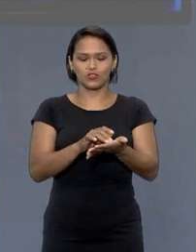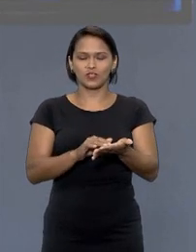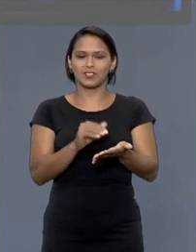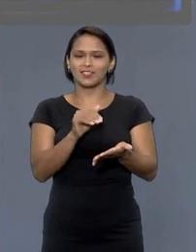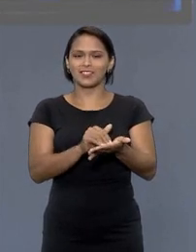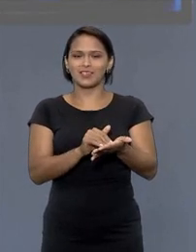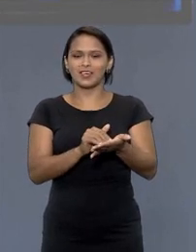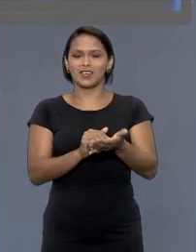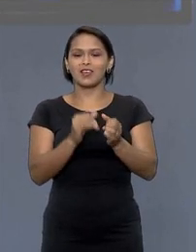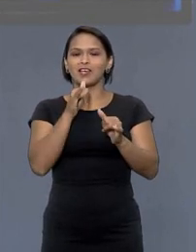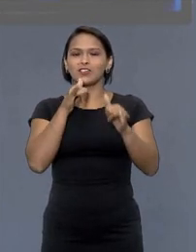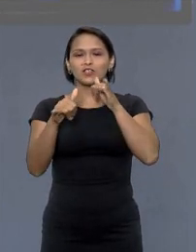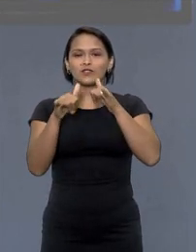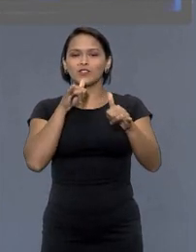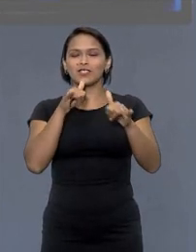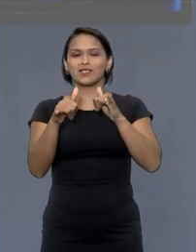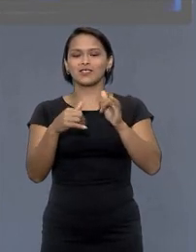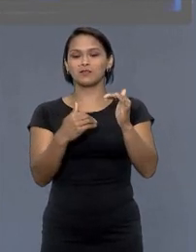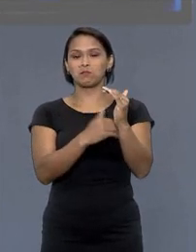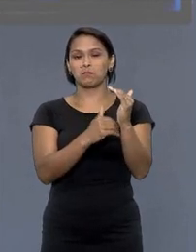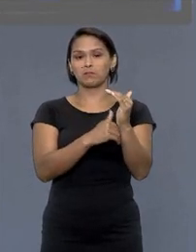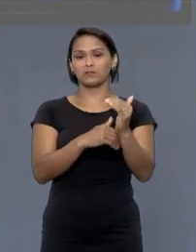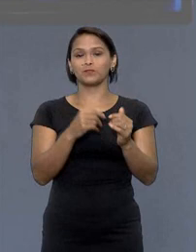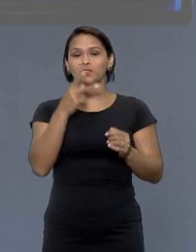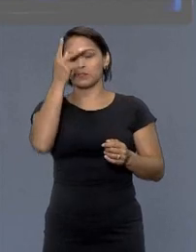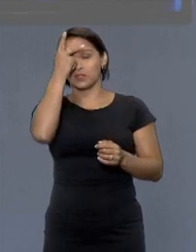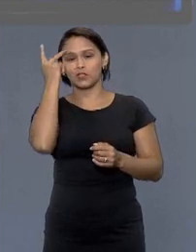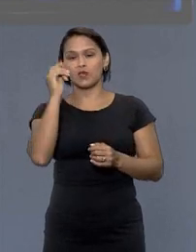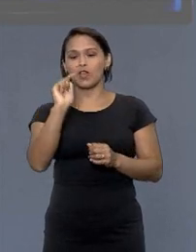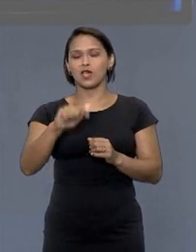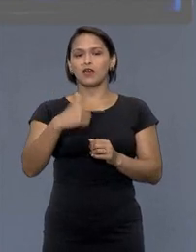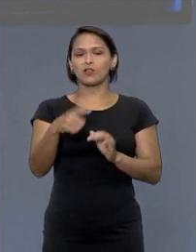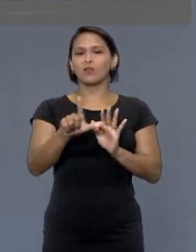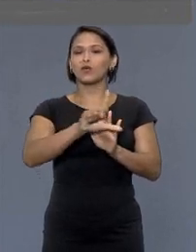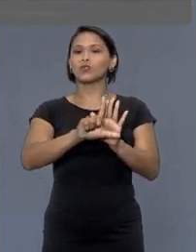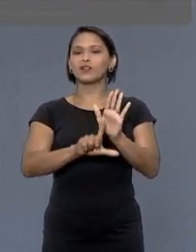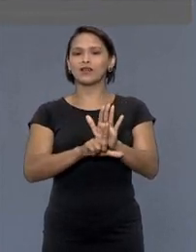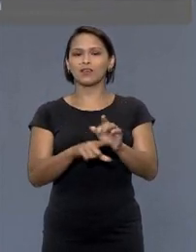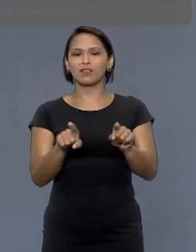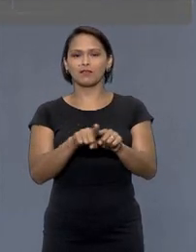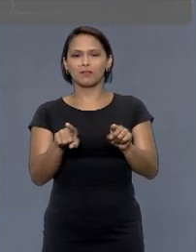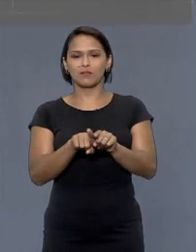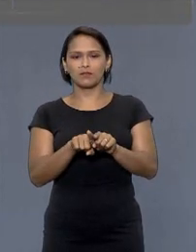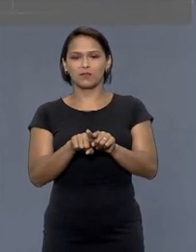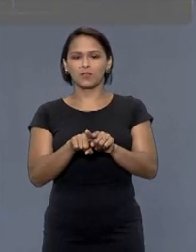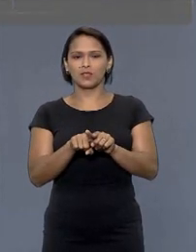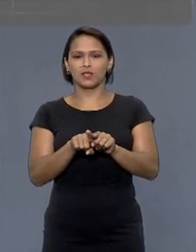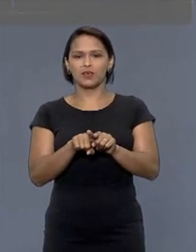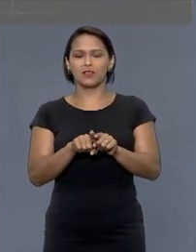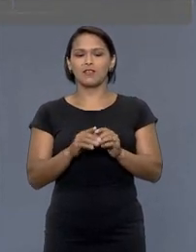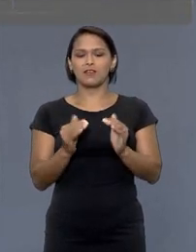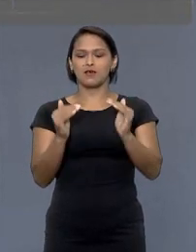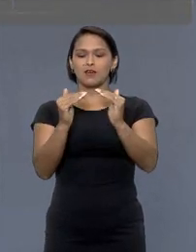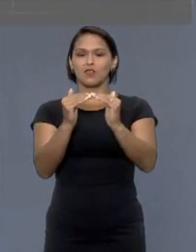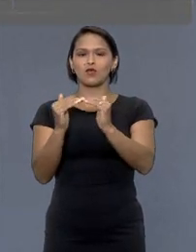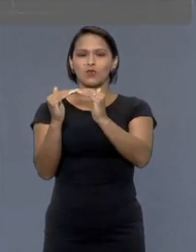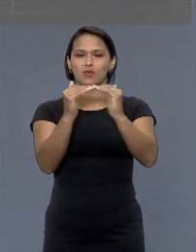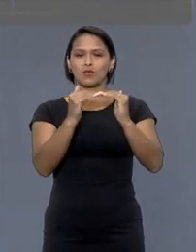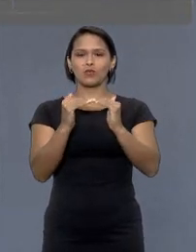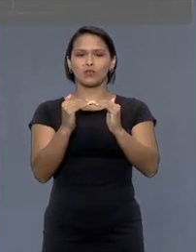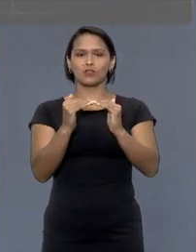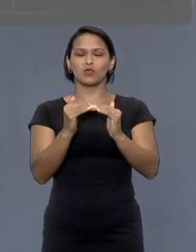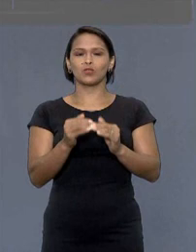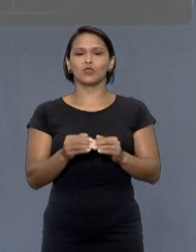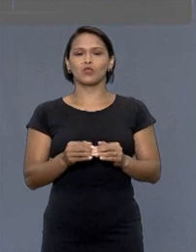usuários e divulgação de informações privadas outra lei sancionada em 2012 estabeleceu a instalação de